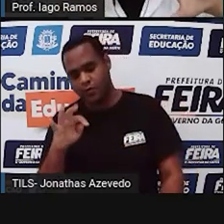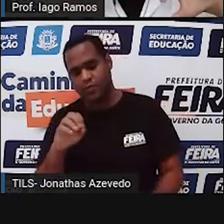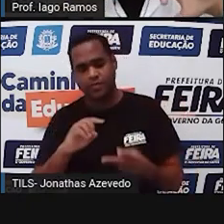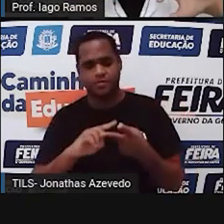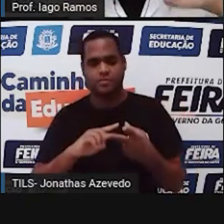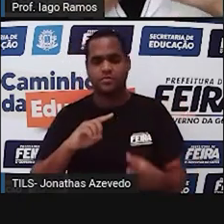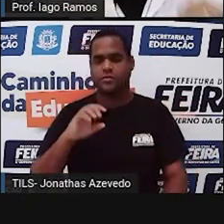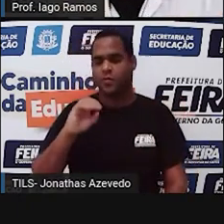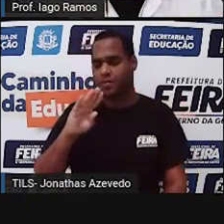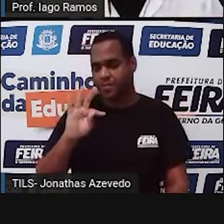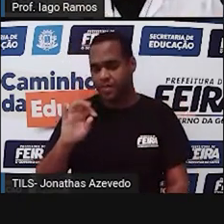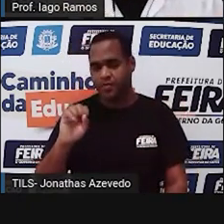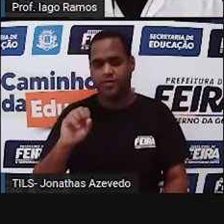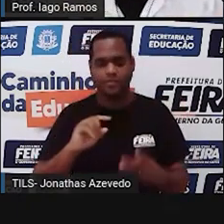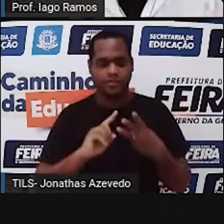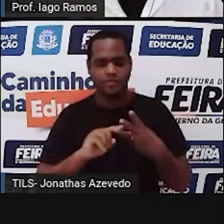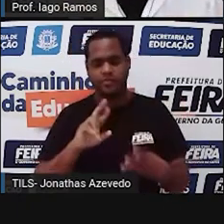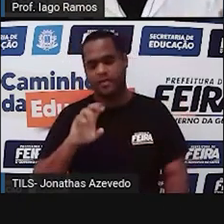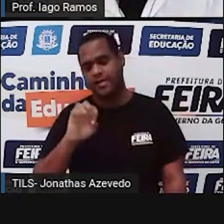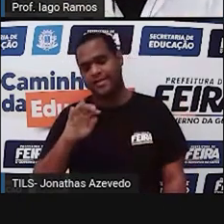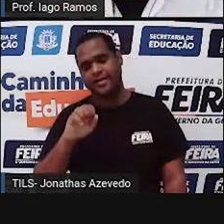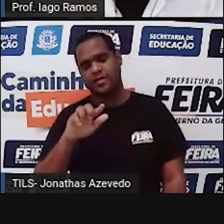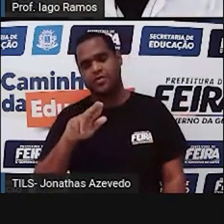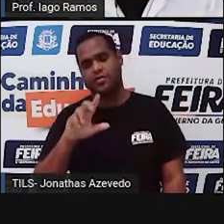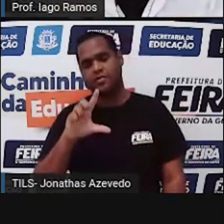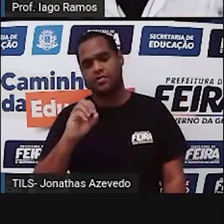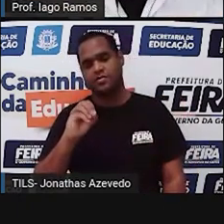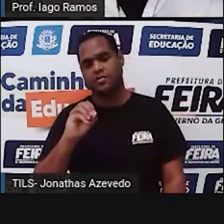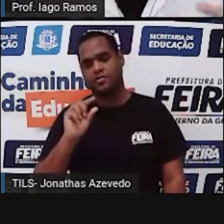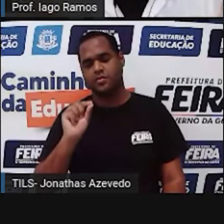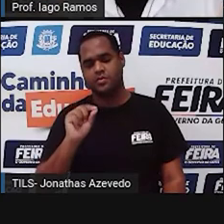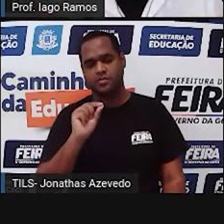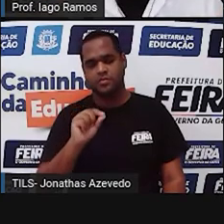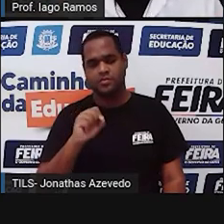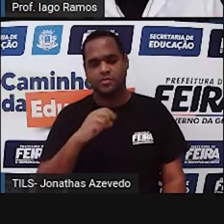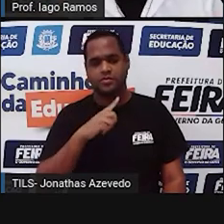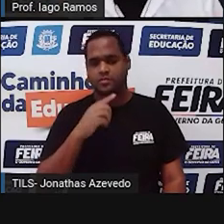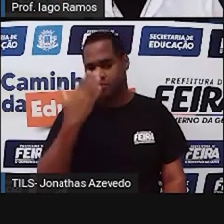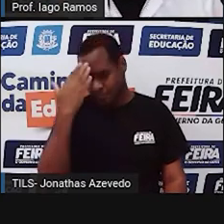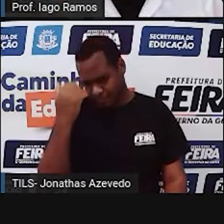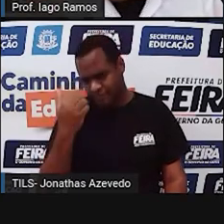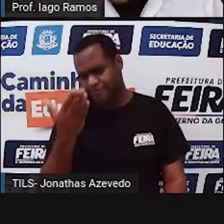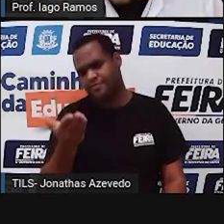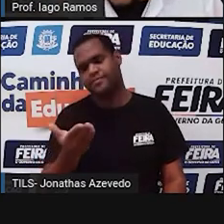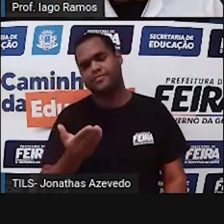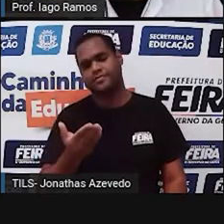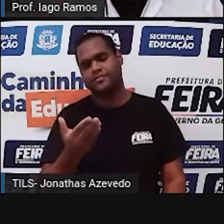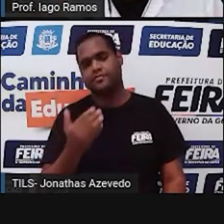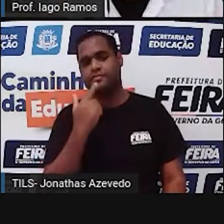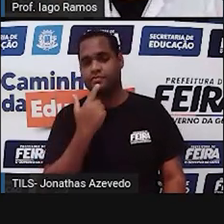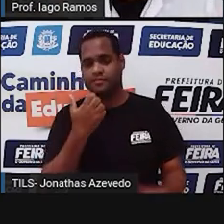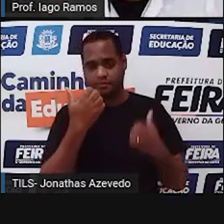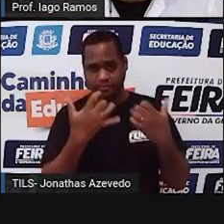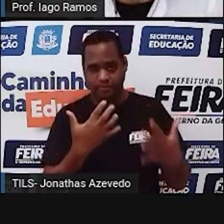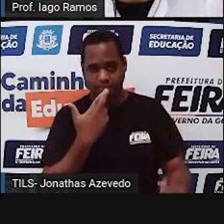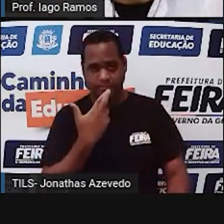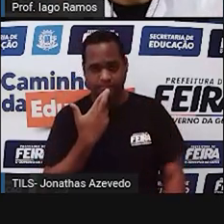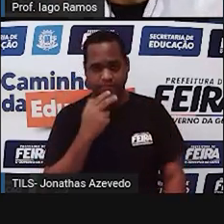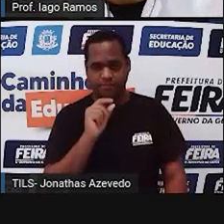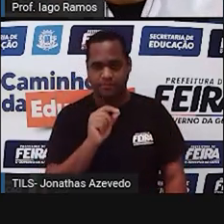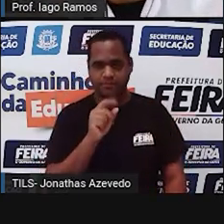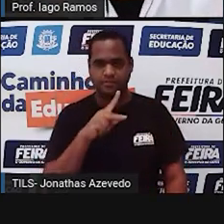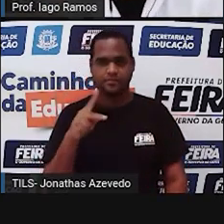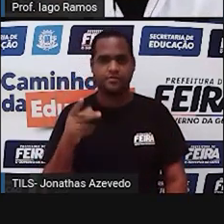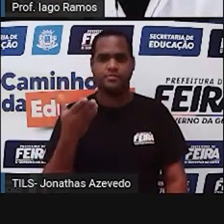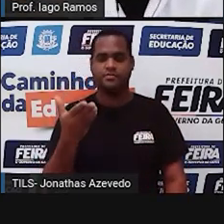obtusângulo e do retângulo? O que é que aconteceu? Eu sei que você já sabe, né? E você disse isso aqui, ó. Professor,